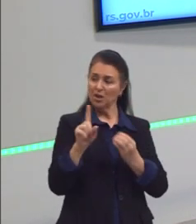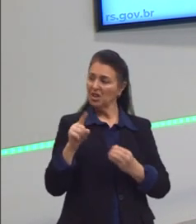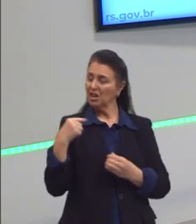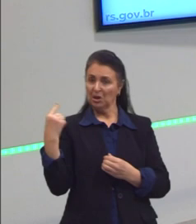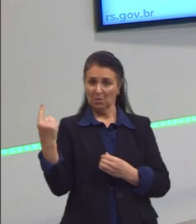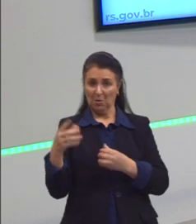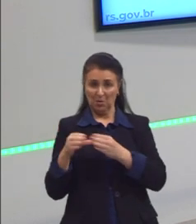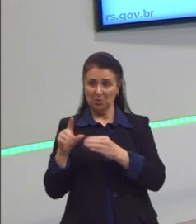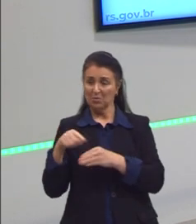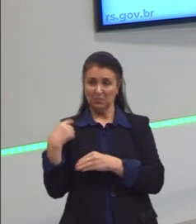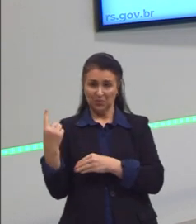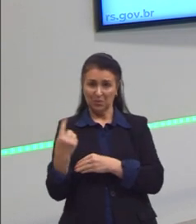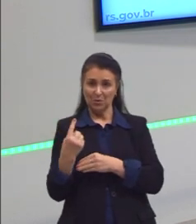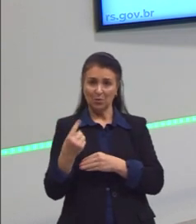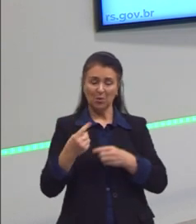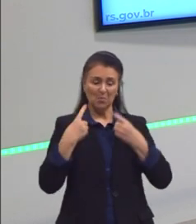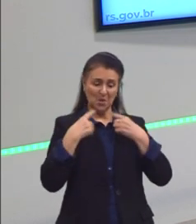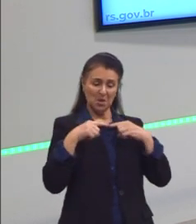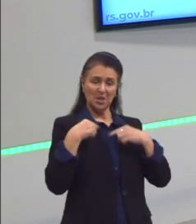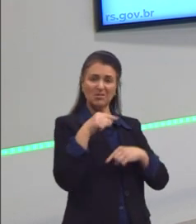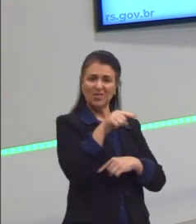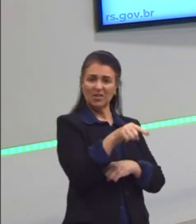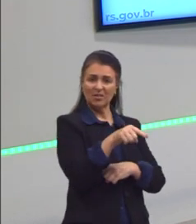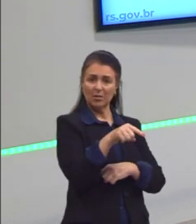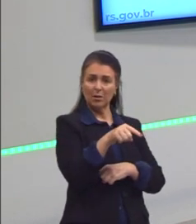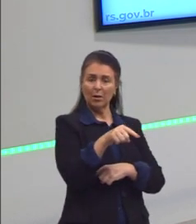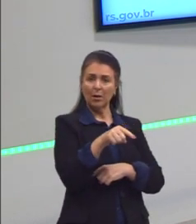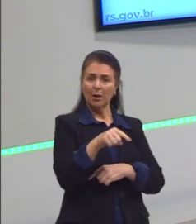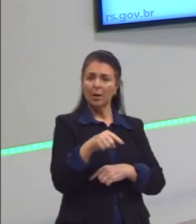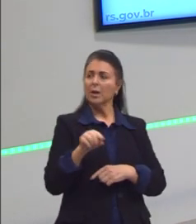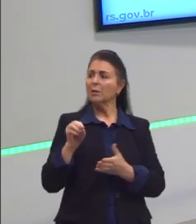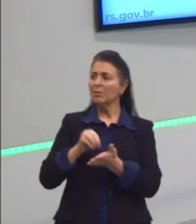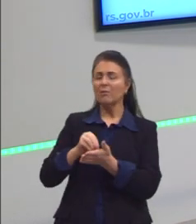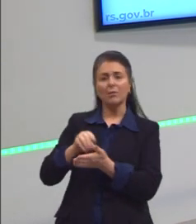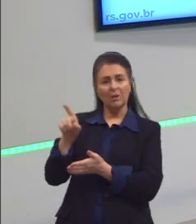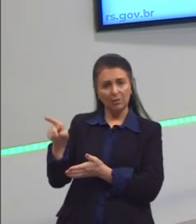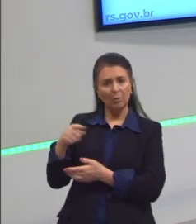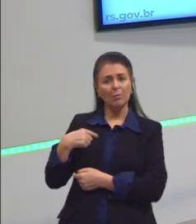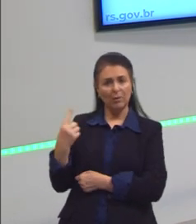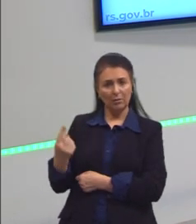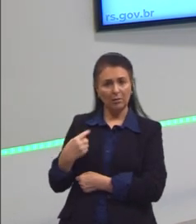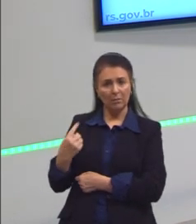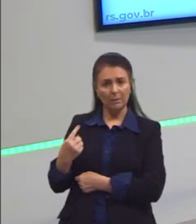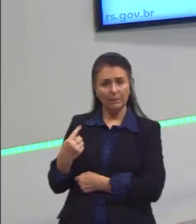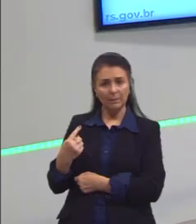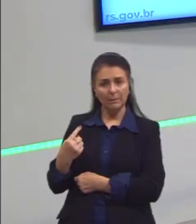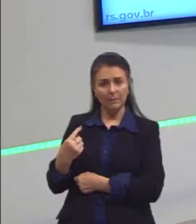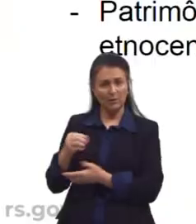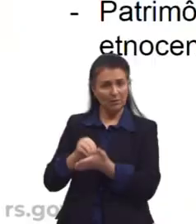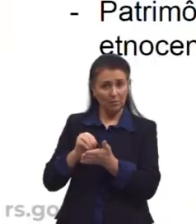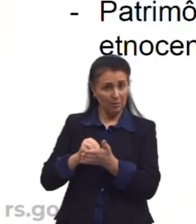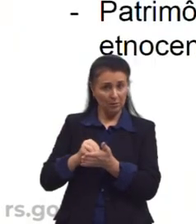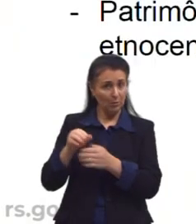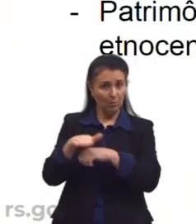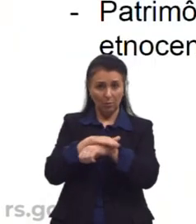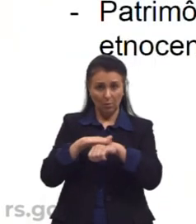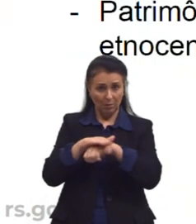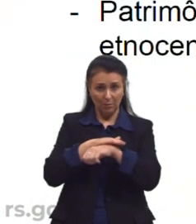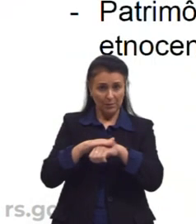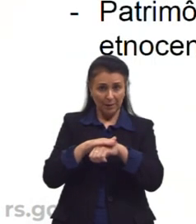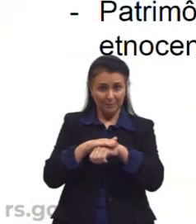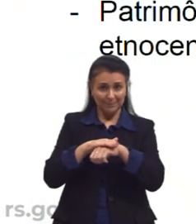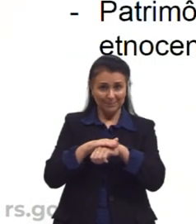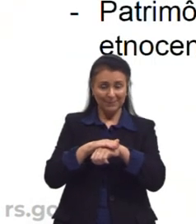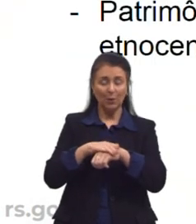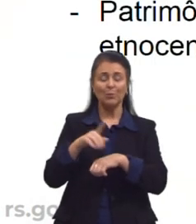por isso, e o quanto isso não falta por vezes na nossa própria sociedade. Então, eu acho que a gente também tem muito o que aprender com os